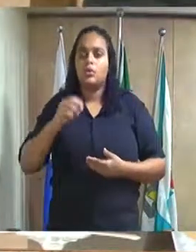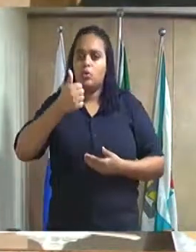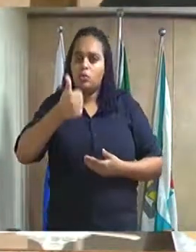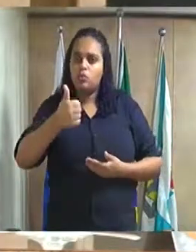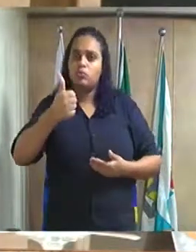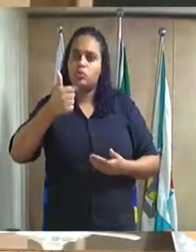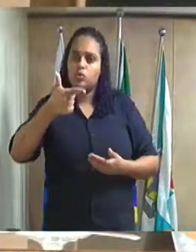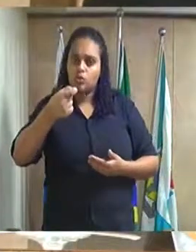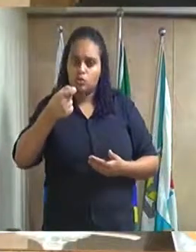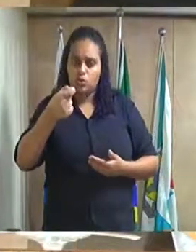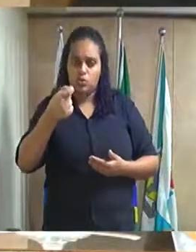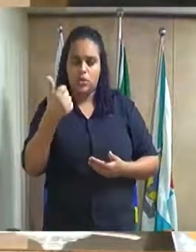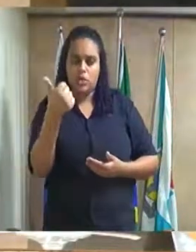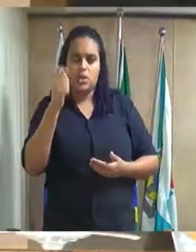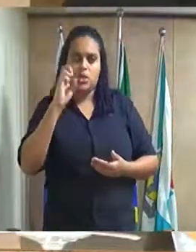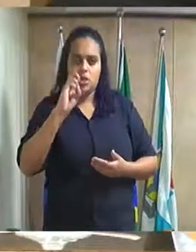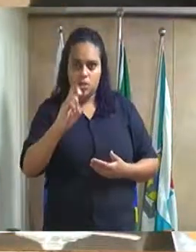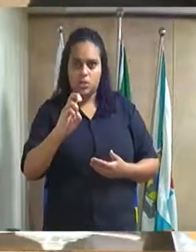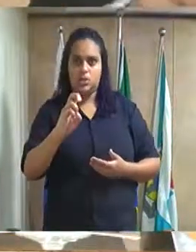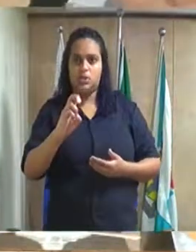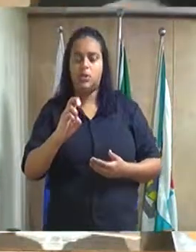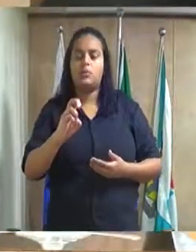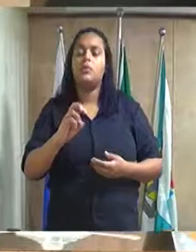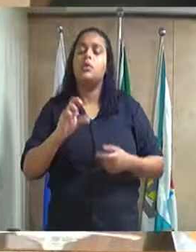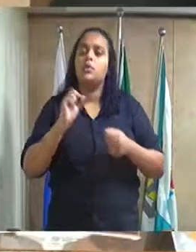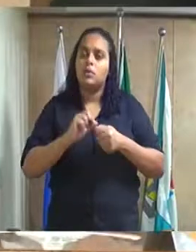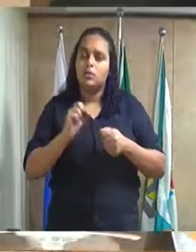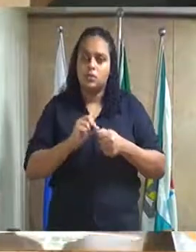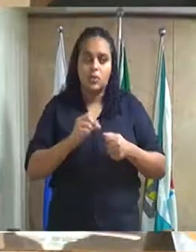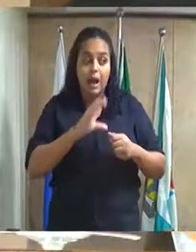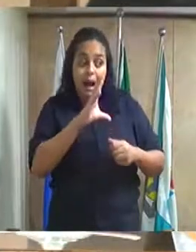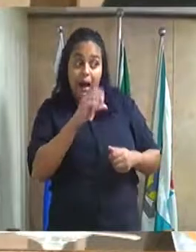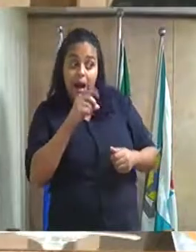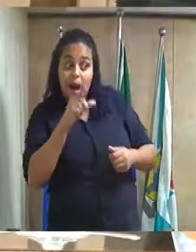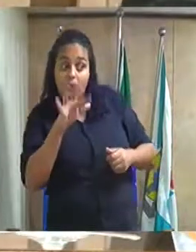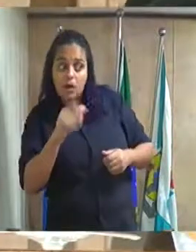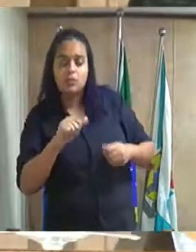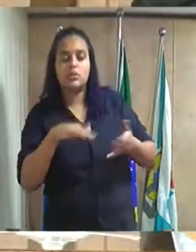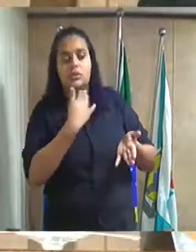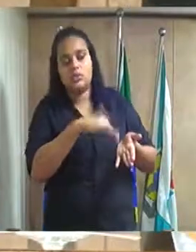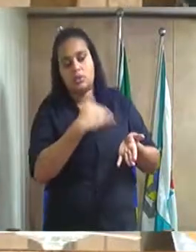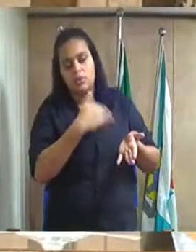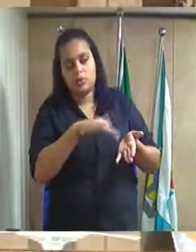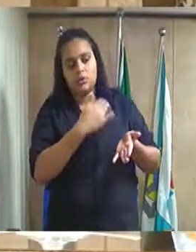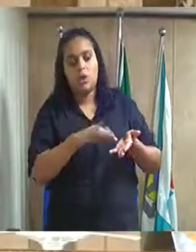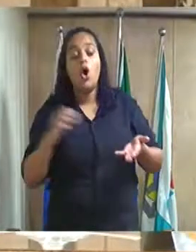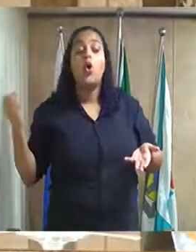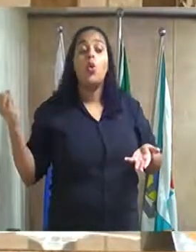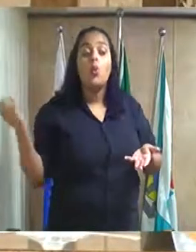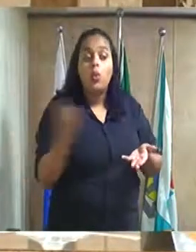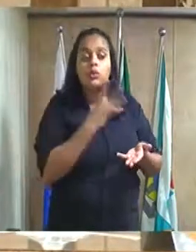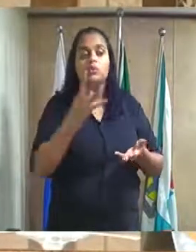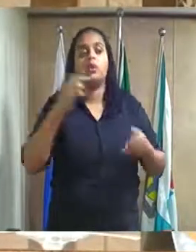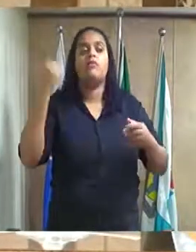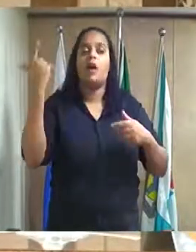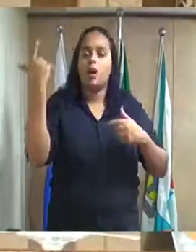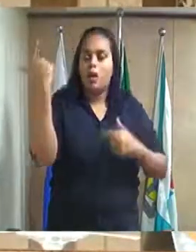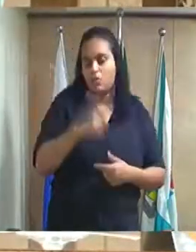-2015, para aprovimento de cargos nesta secretaria, indicar quando ocorrerá.